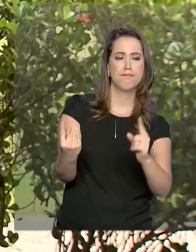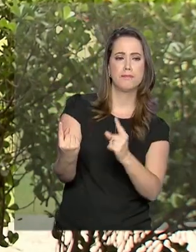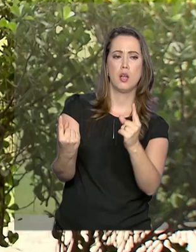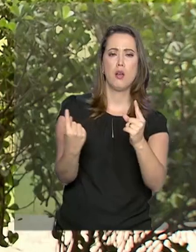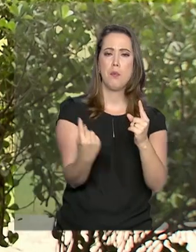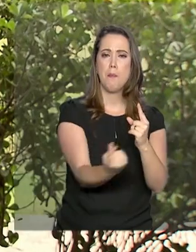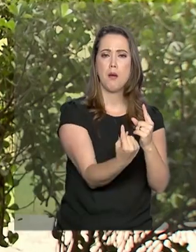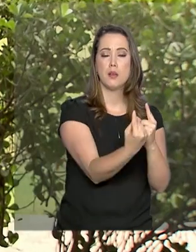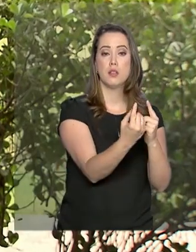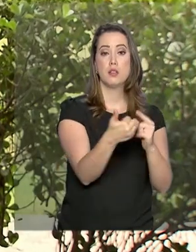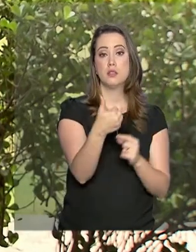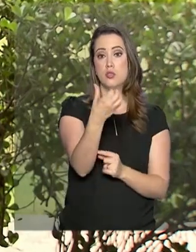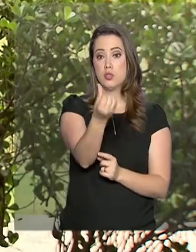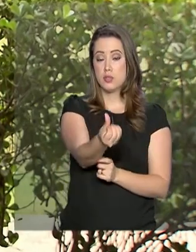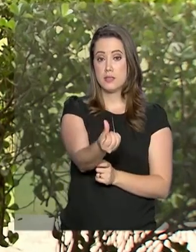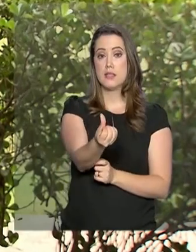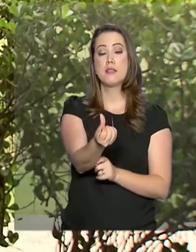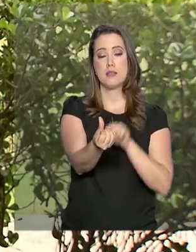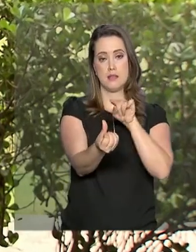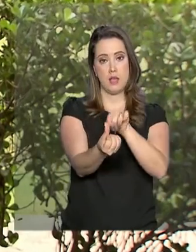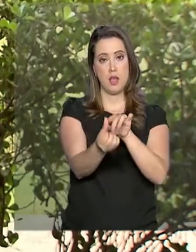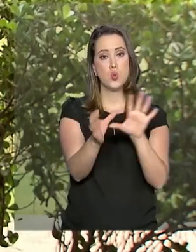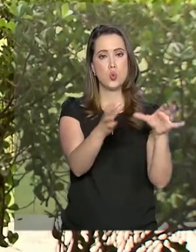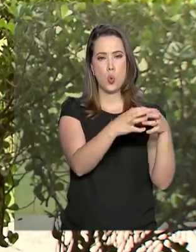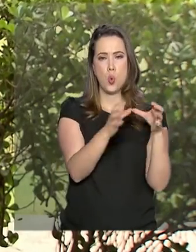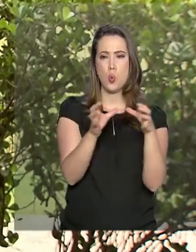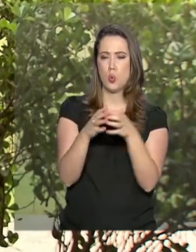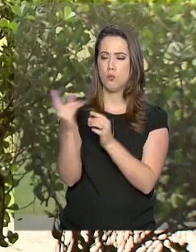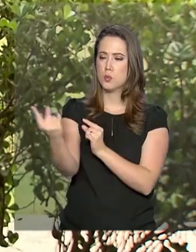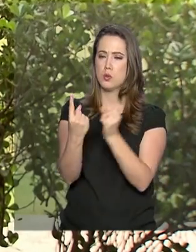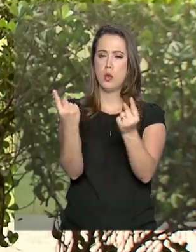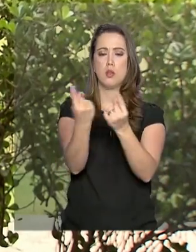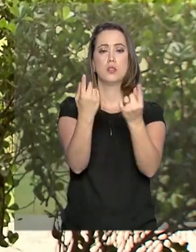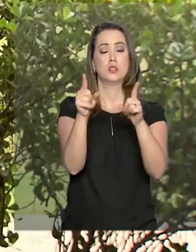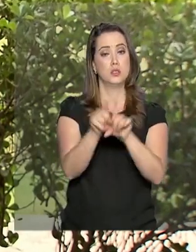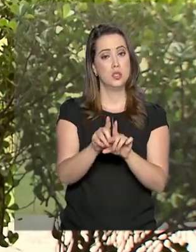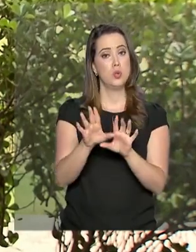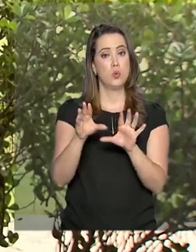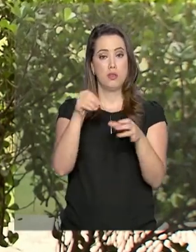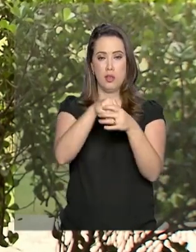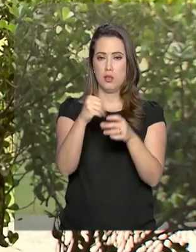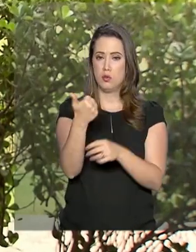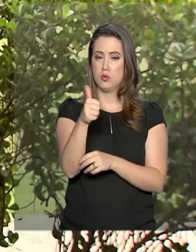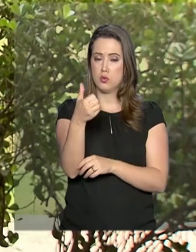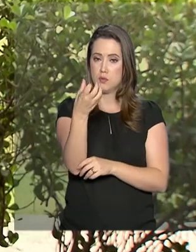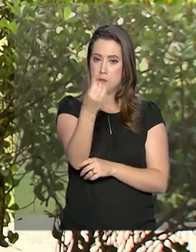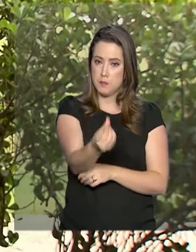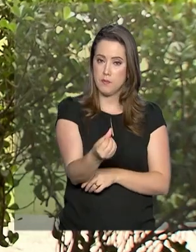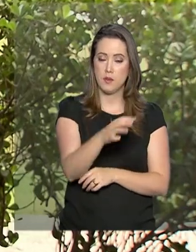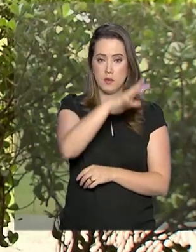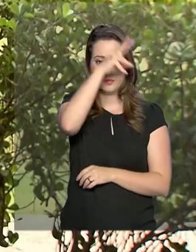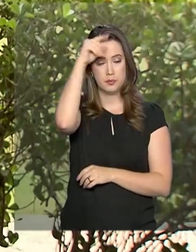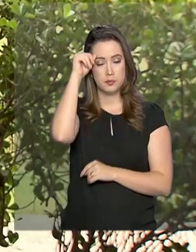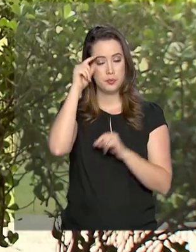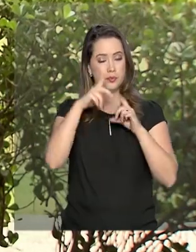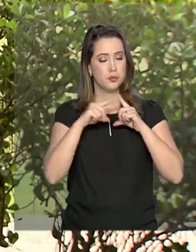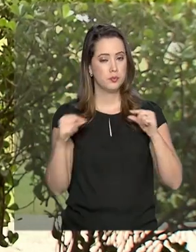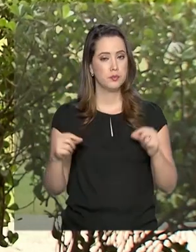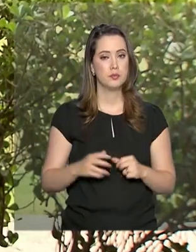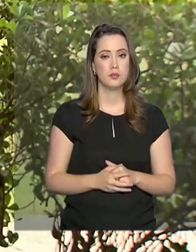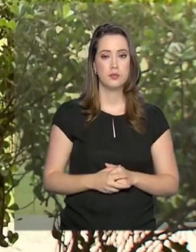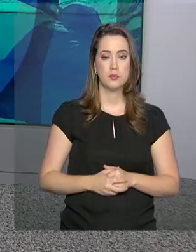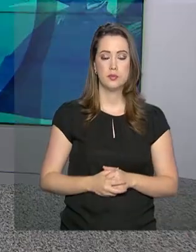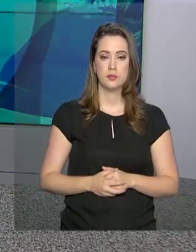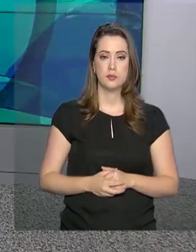16 dos 107 registros de grupos não contatados na Amazônia brasileira. De Brasília, Gabriela